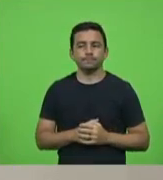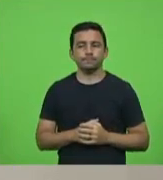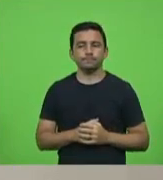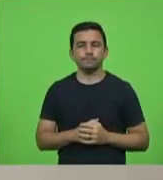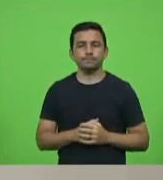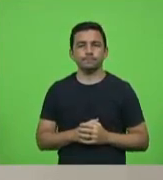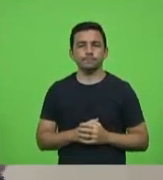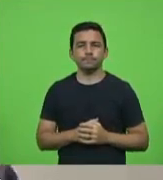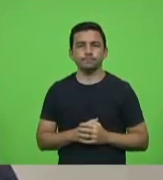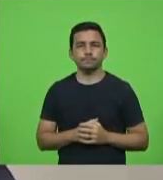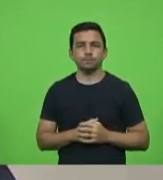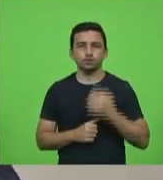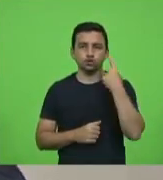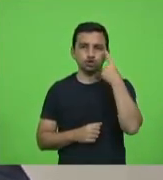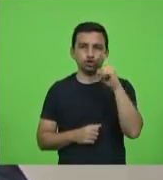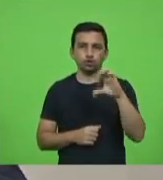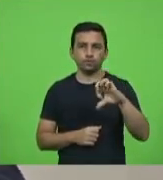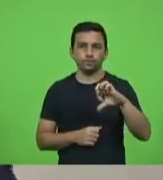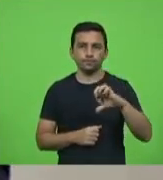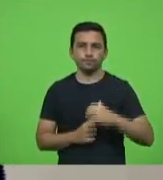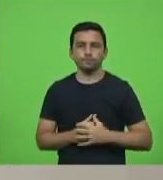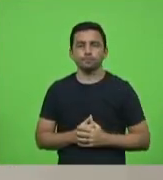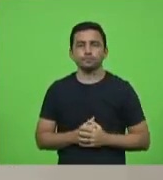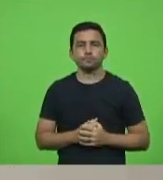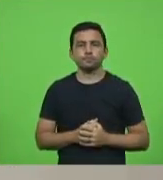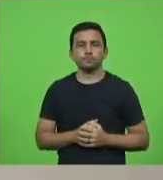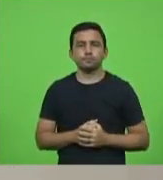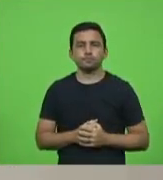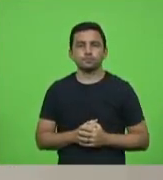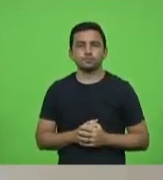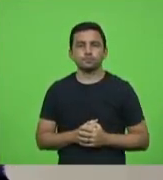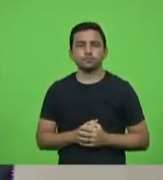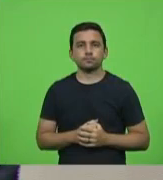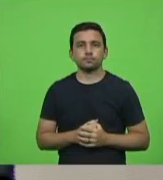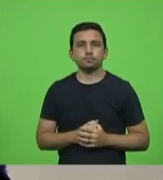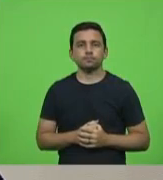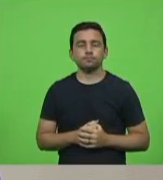dia 9 é que o 15 é mais bonito